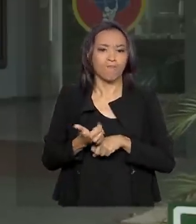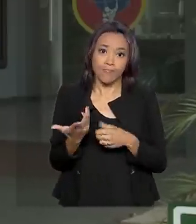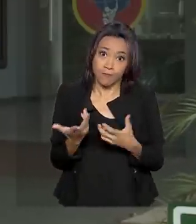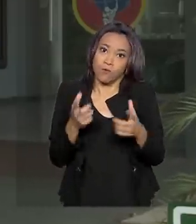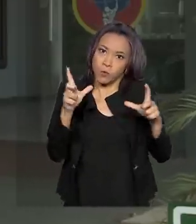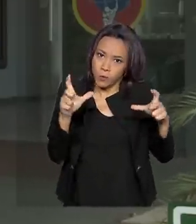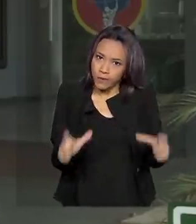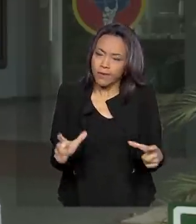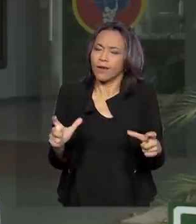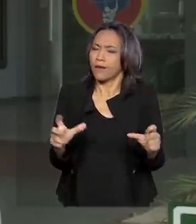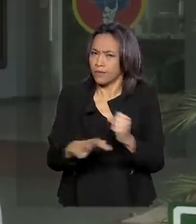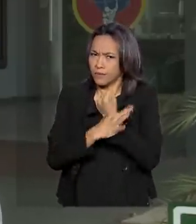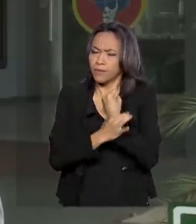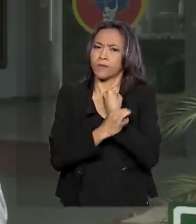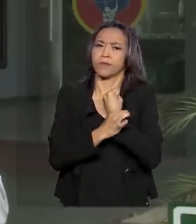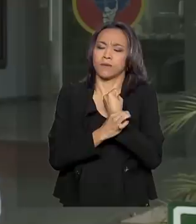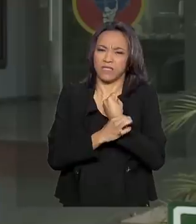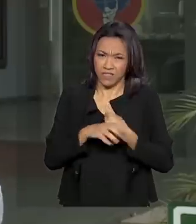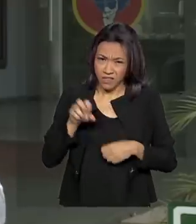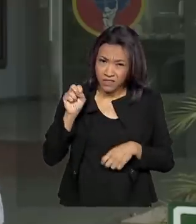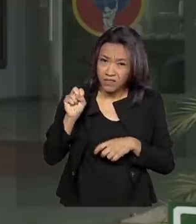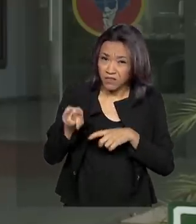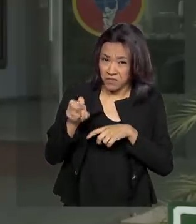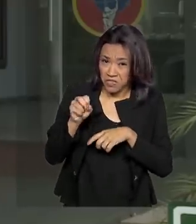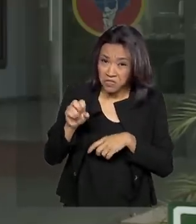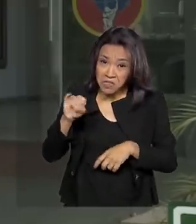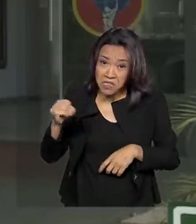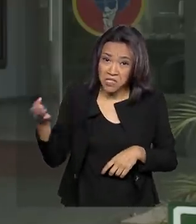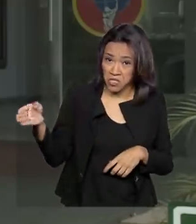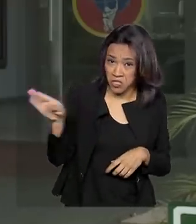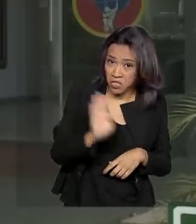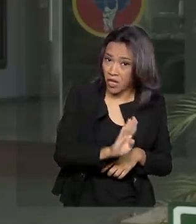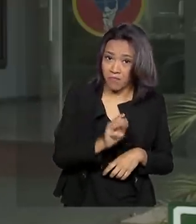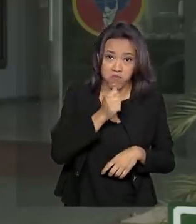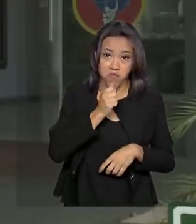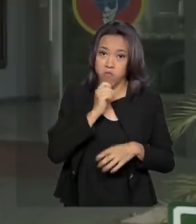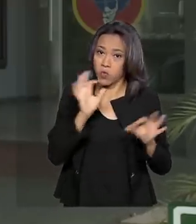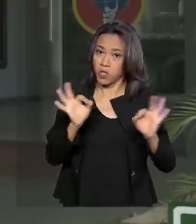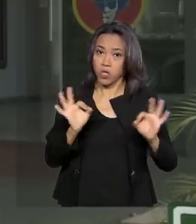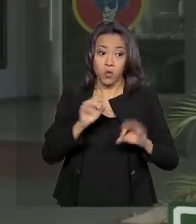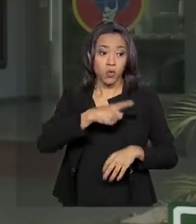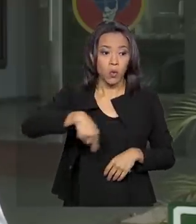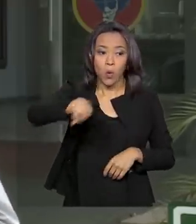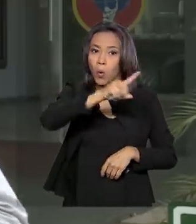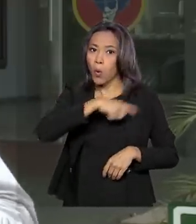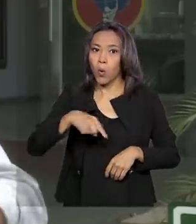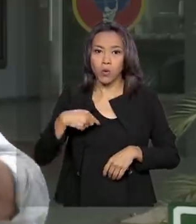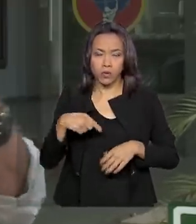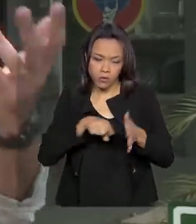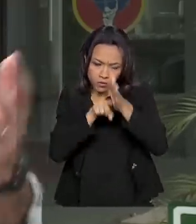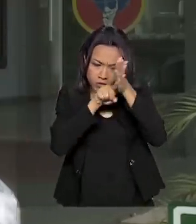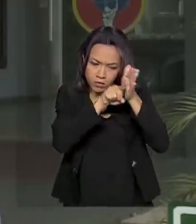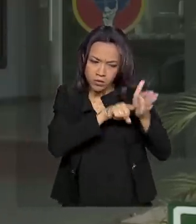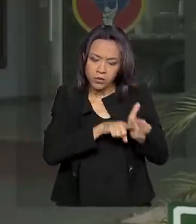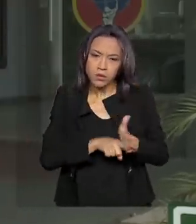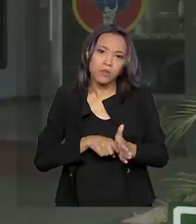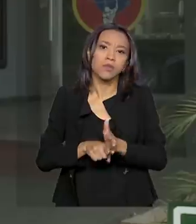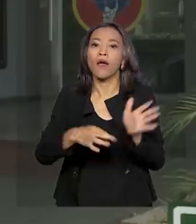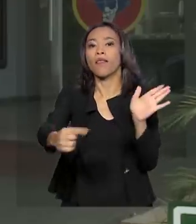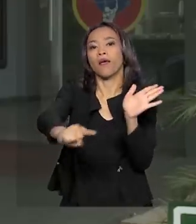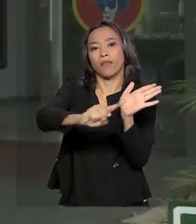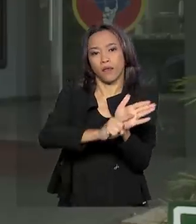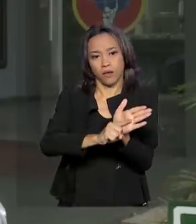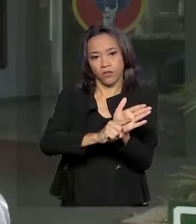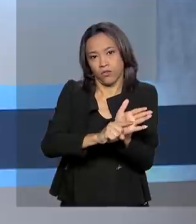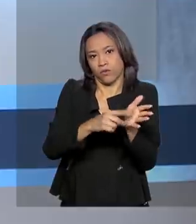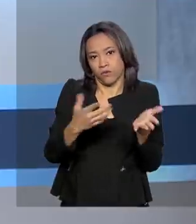extremamente seguro e esse vírus, se aqui chegasse e não chegou, porque os testes são todos negativos até o momento, não sairia daqui